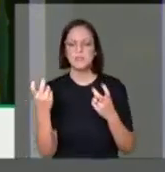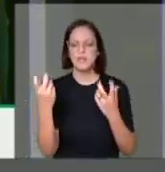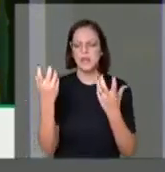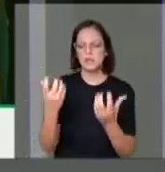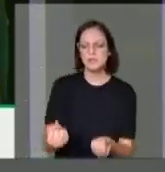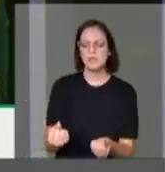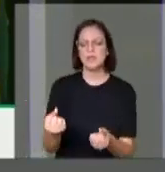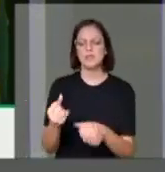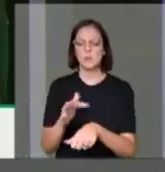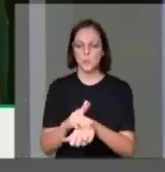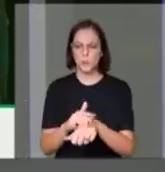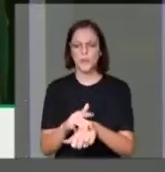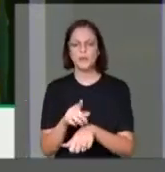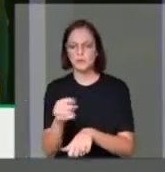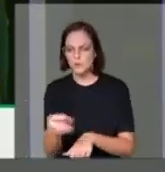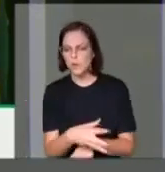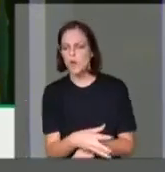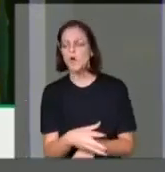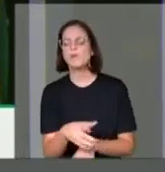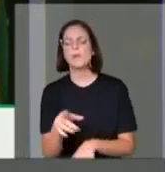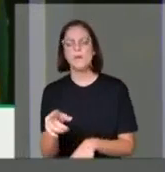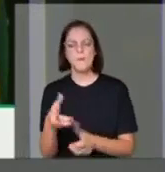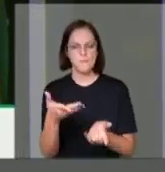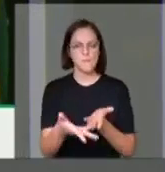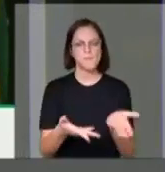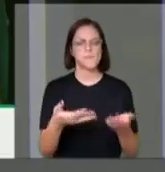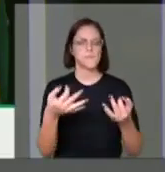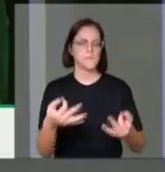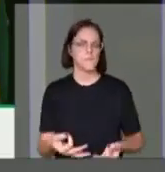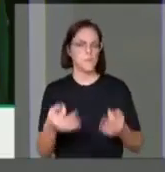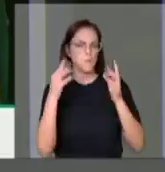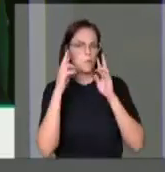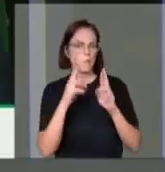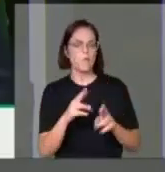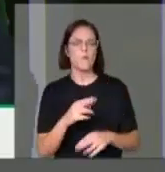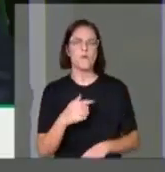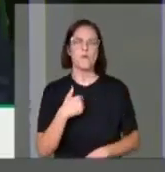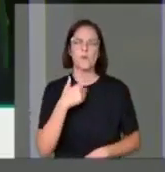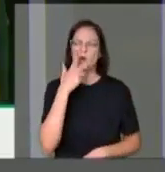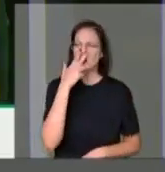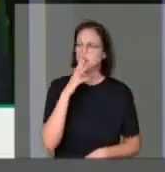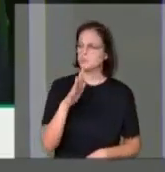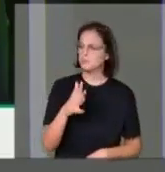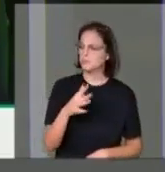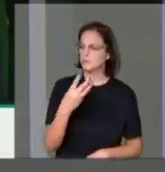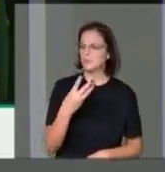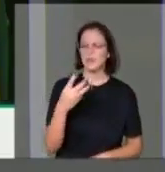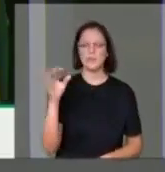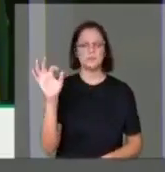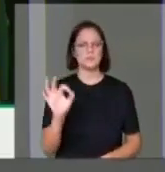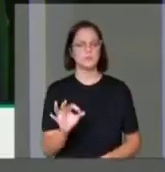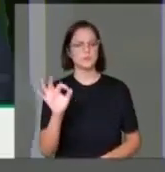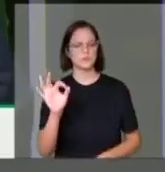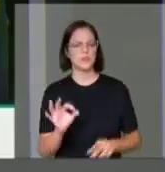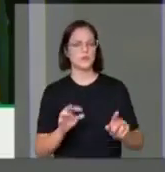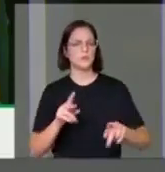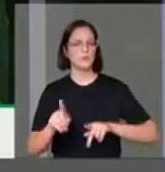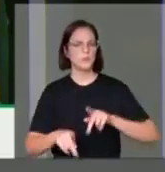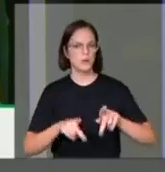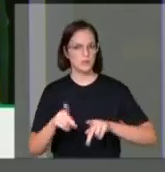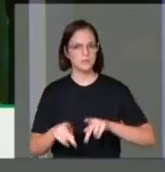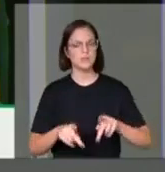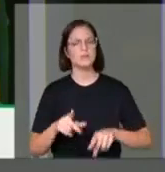um tratamento digno. Salvo o maior juízo, cerca de 3% da população, em algum nível,